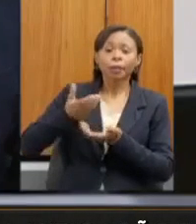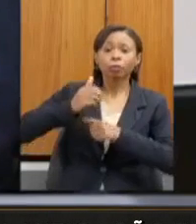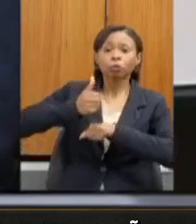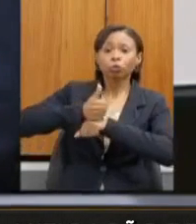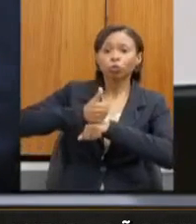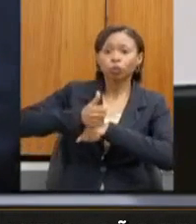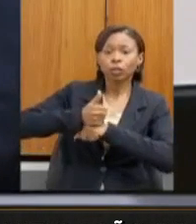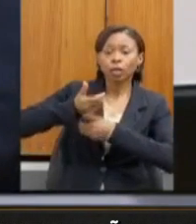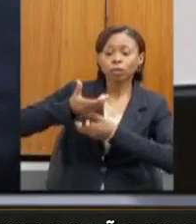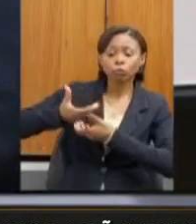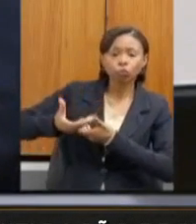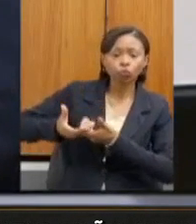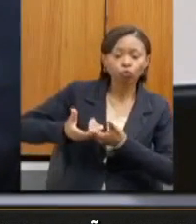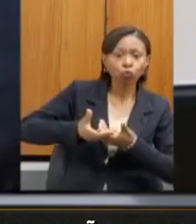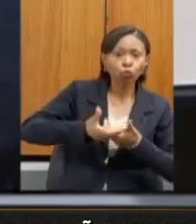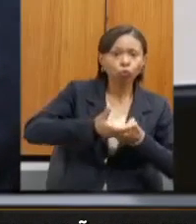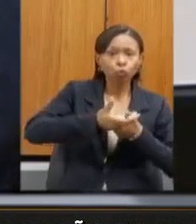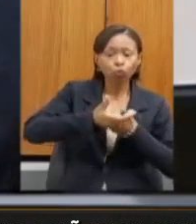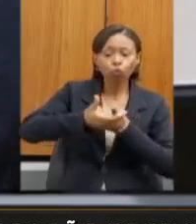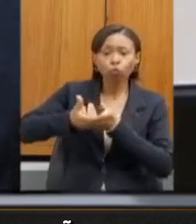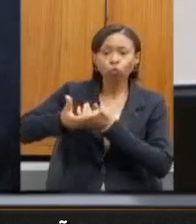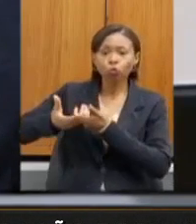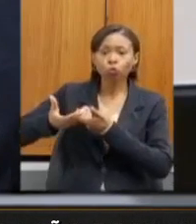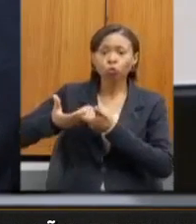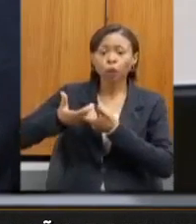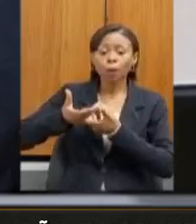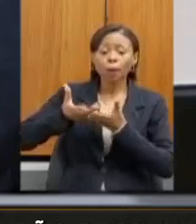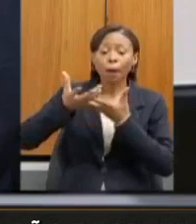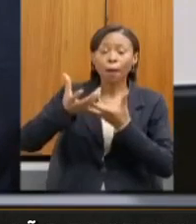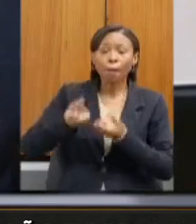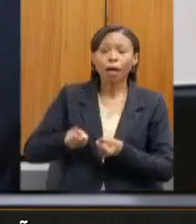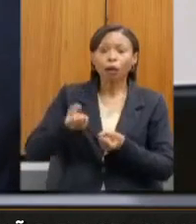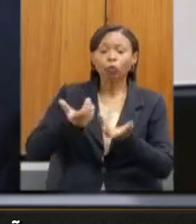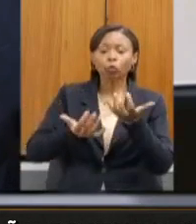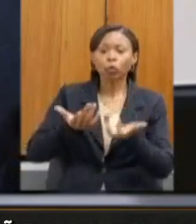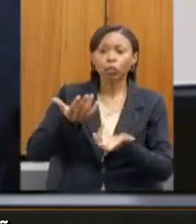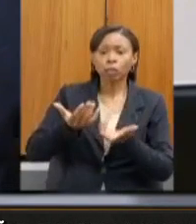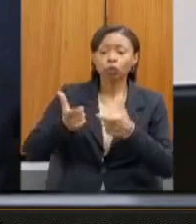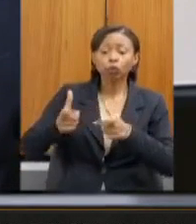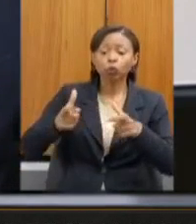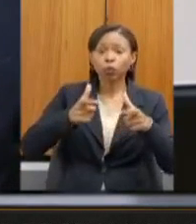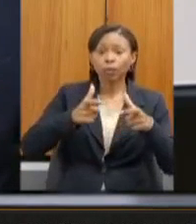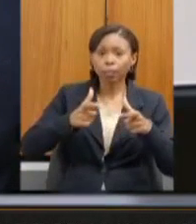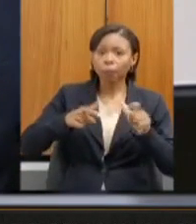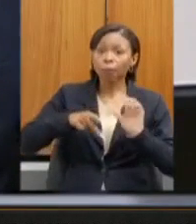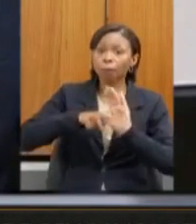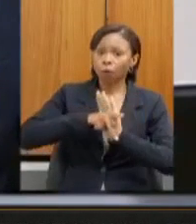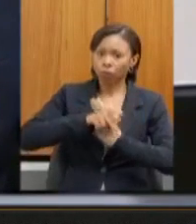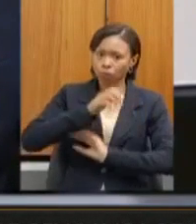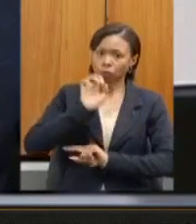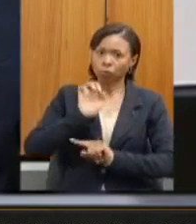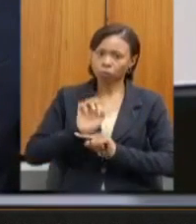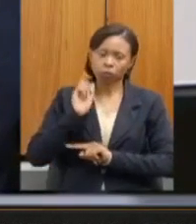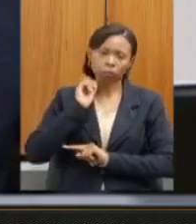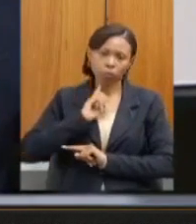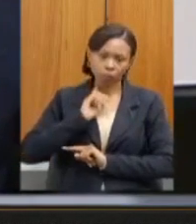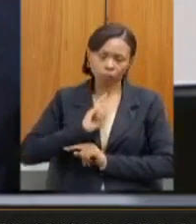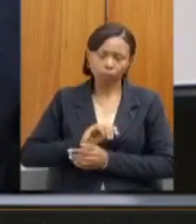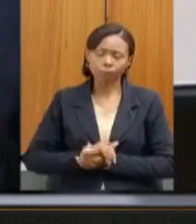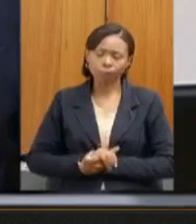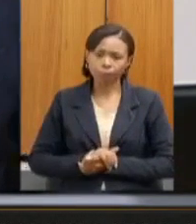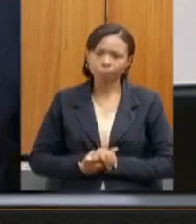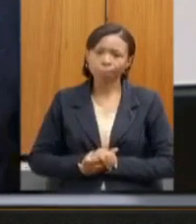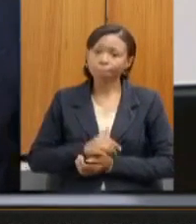nas unidades de responsabilidade do Estado. Volto a chamar a atenção dos colegas parlamentares,